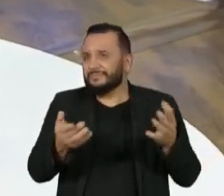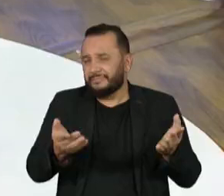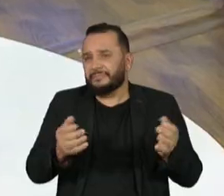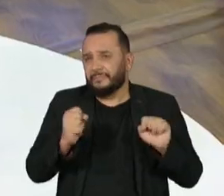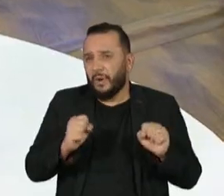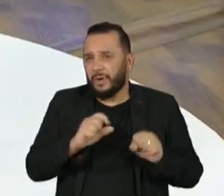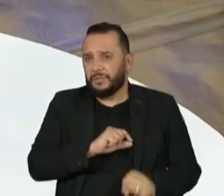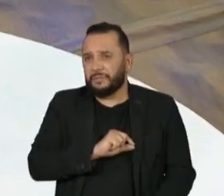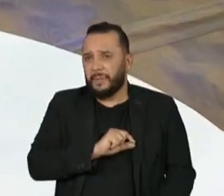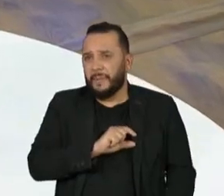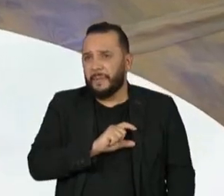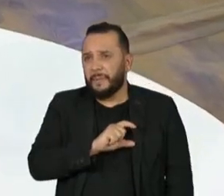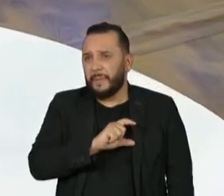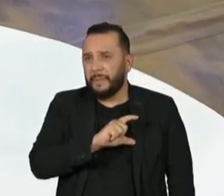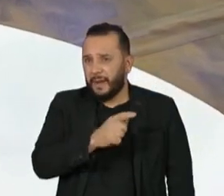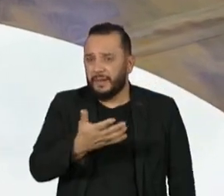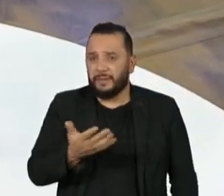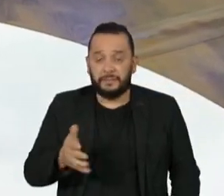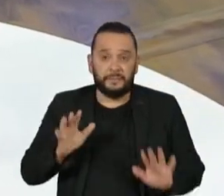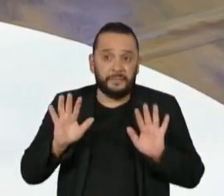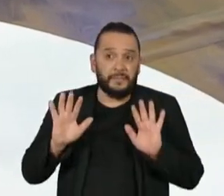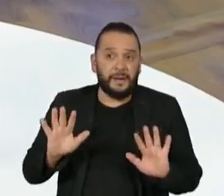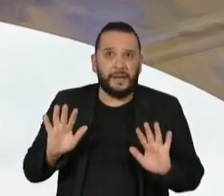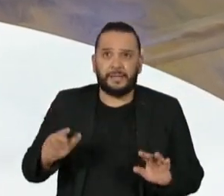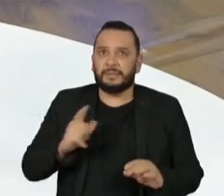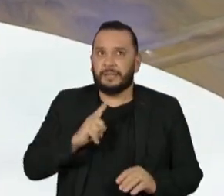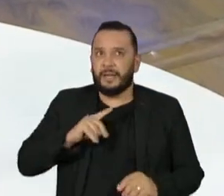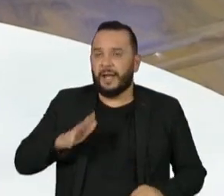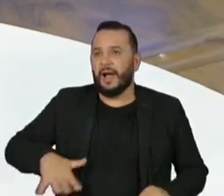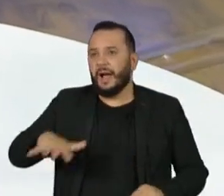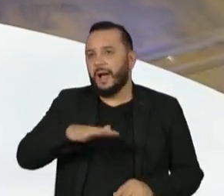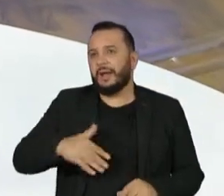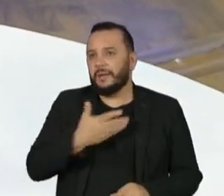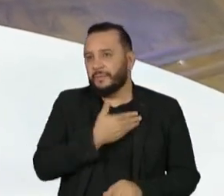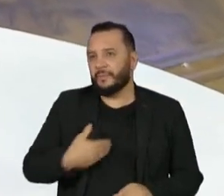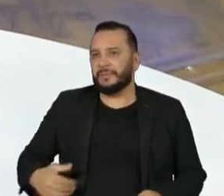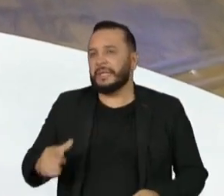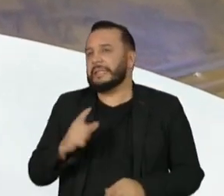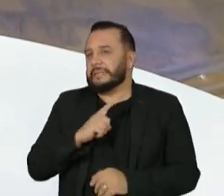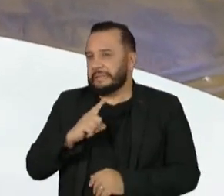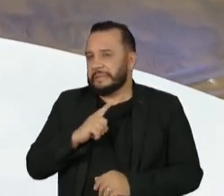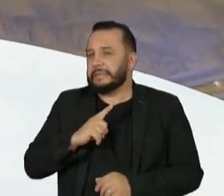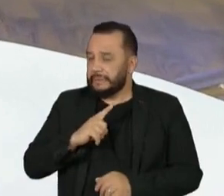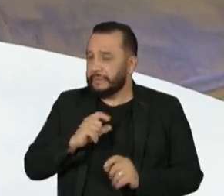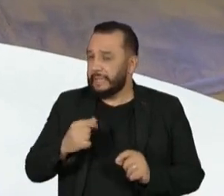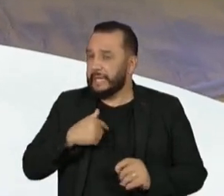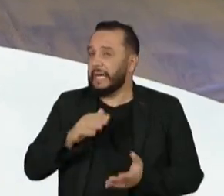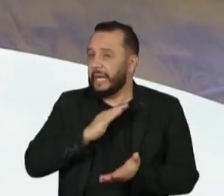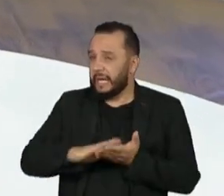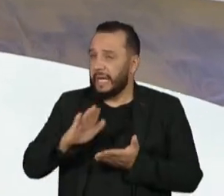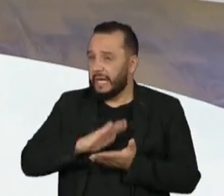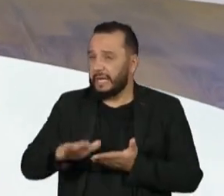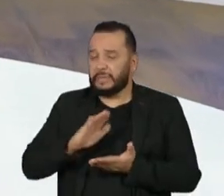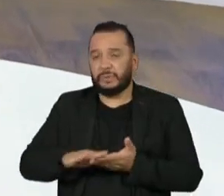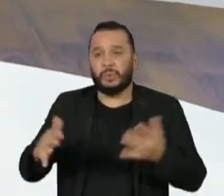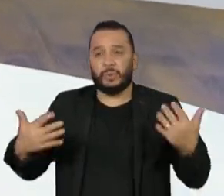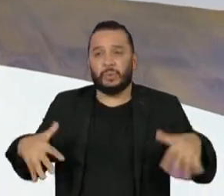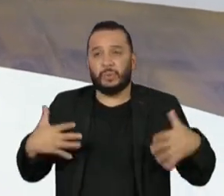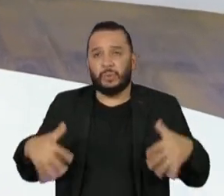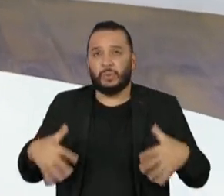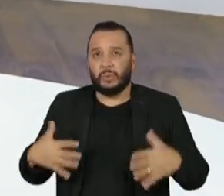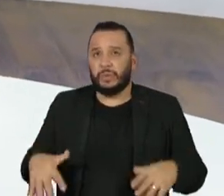da máquina pública. Nós temos uma máquina pública pesada, a Pactderm, do século passado. Trazer o